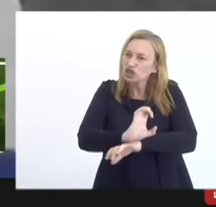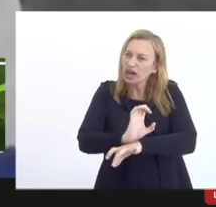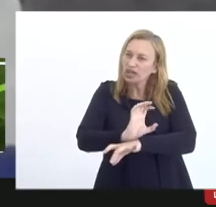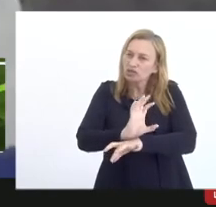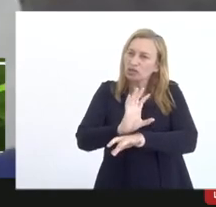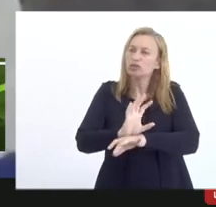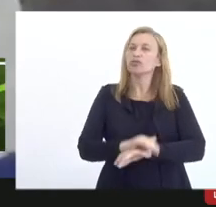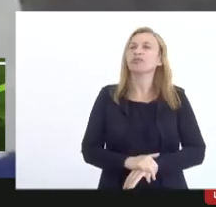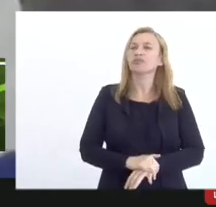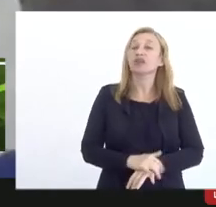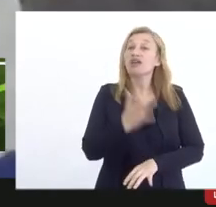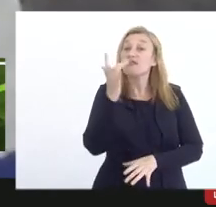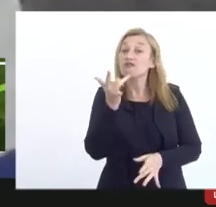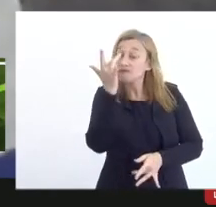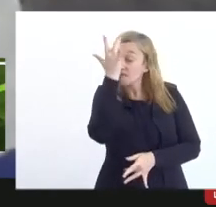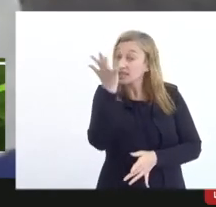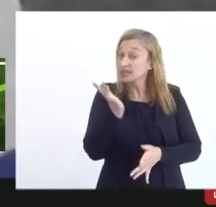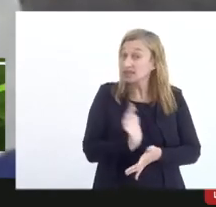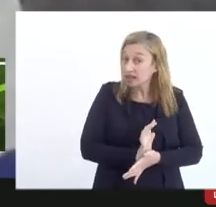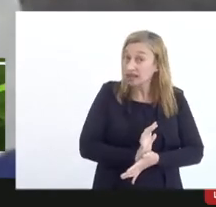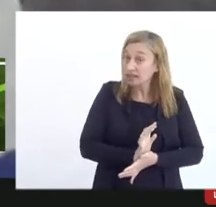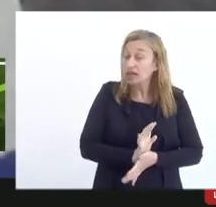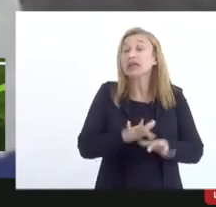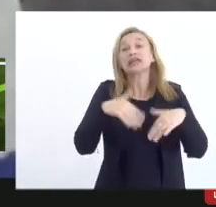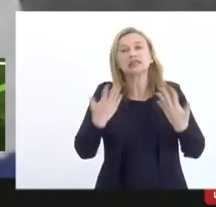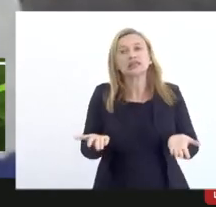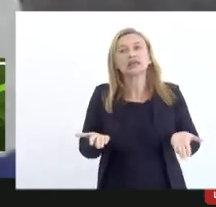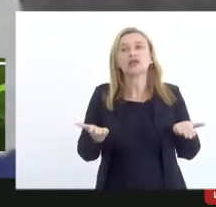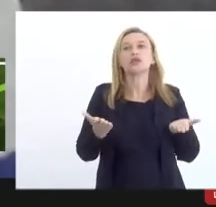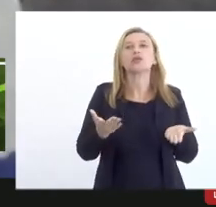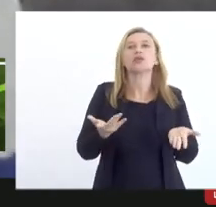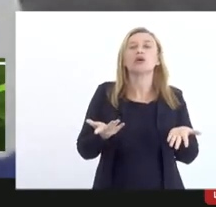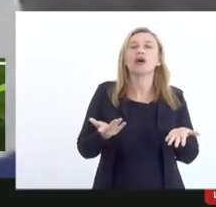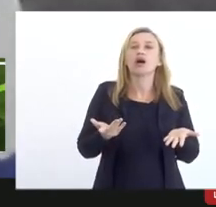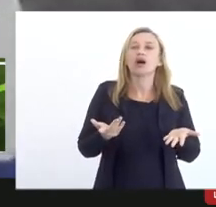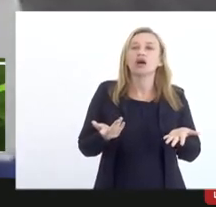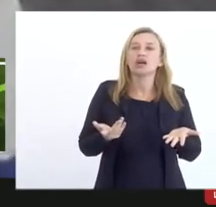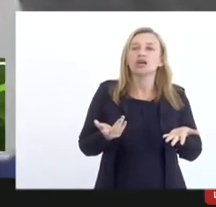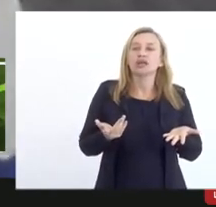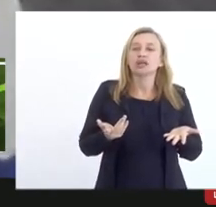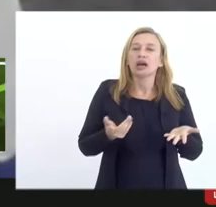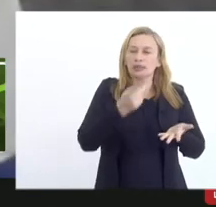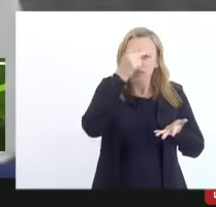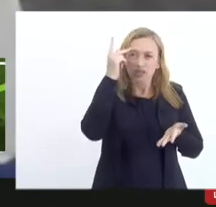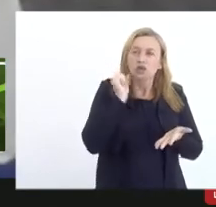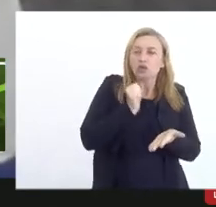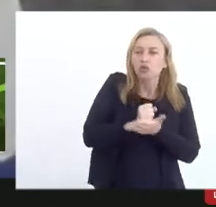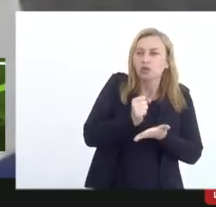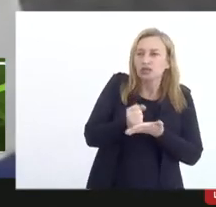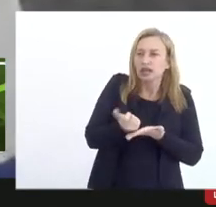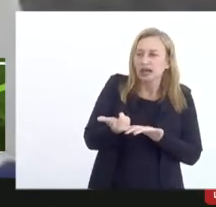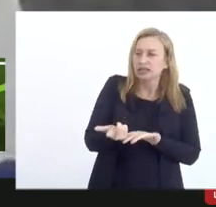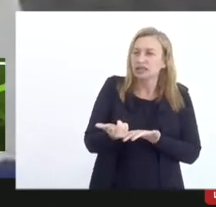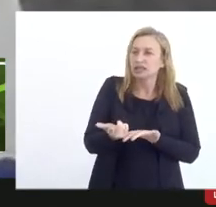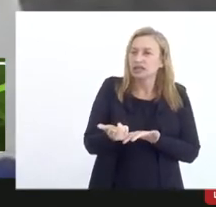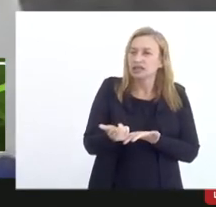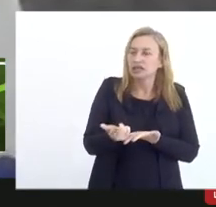estaduais facilitaria então o proponente além de ser vamos dizer